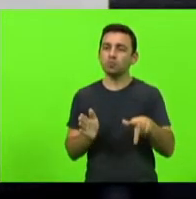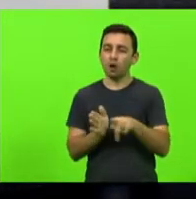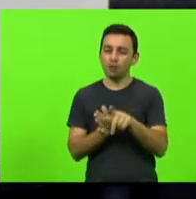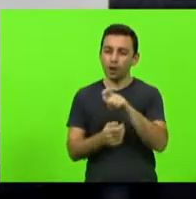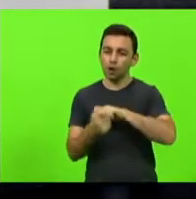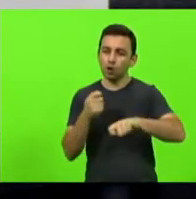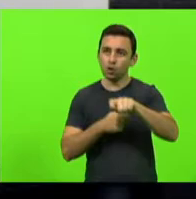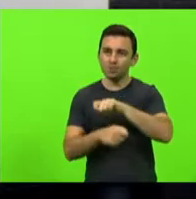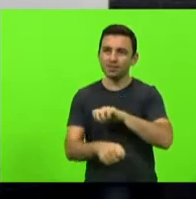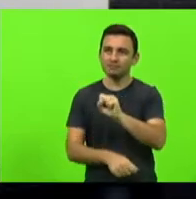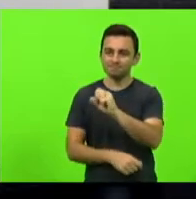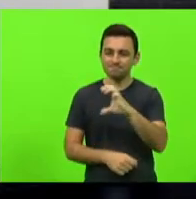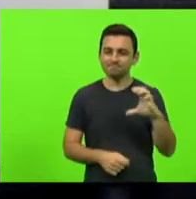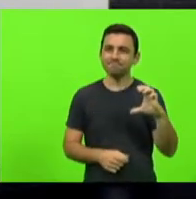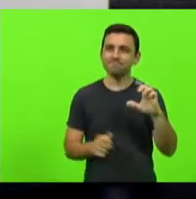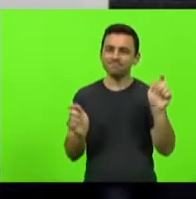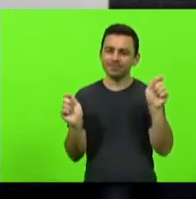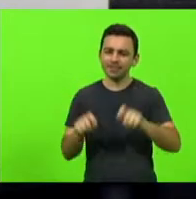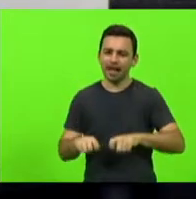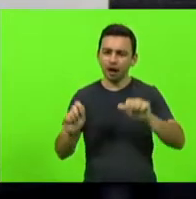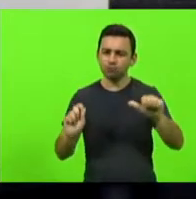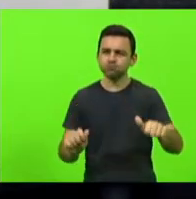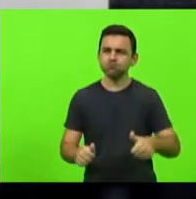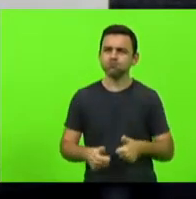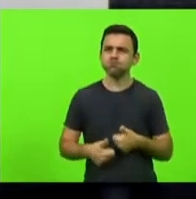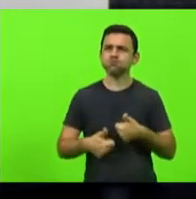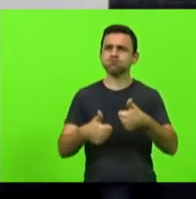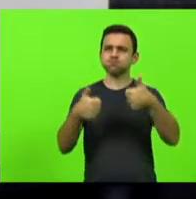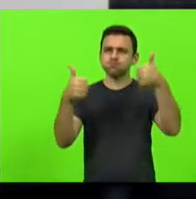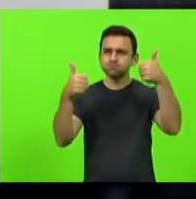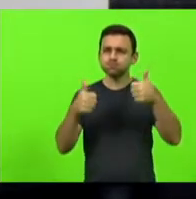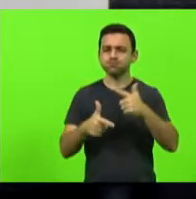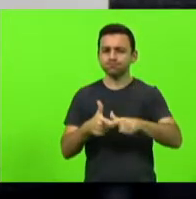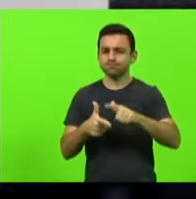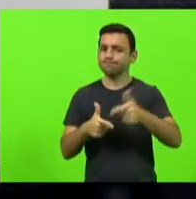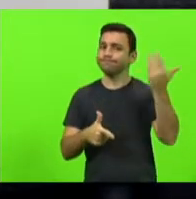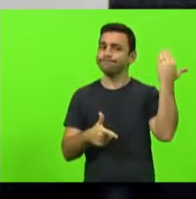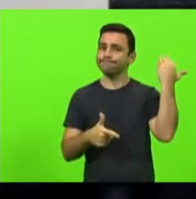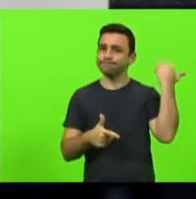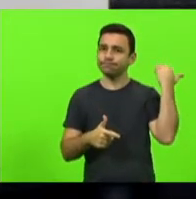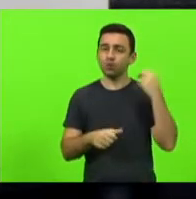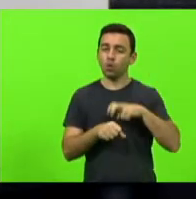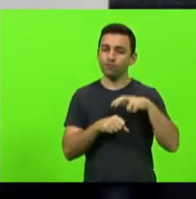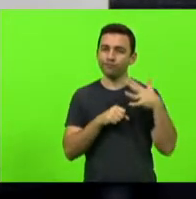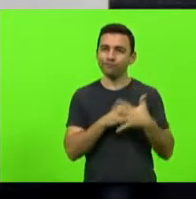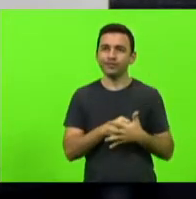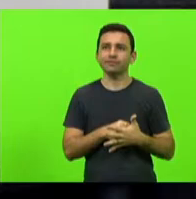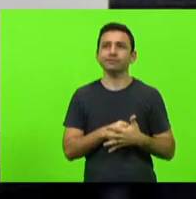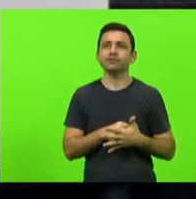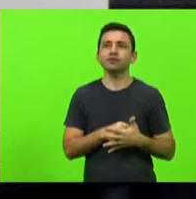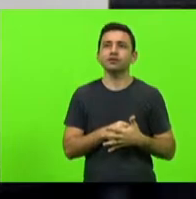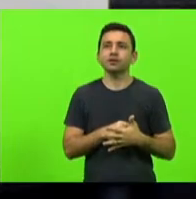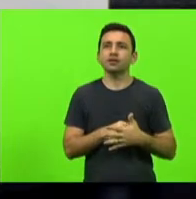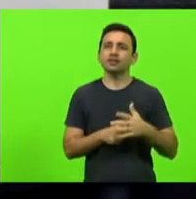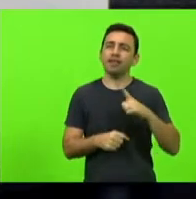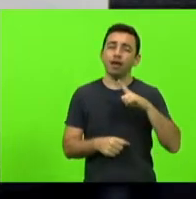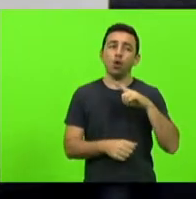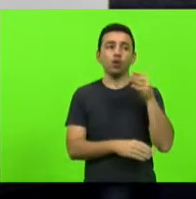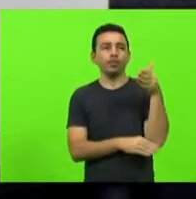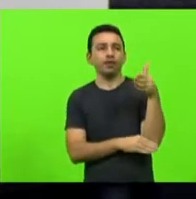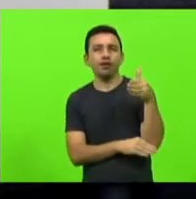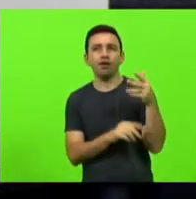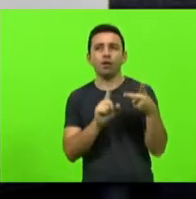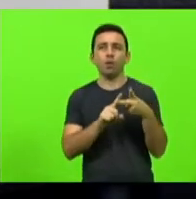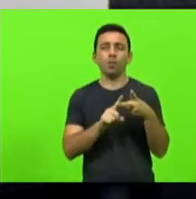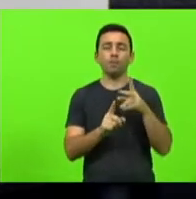catarinense possa se recuperar da tragédia que foi o Covid-19 para quem tem hotel, para quem tem bar, para quem tem